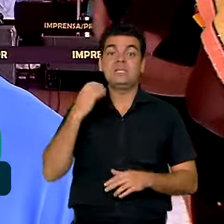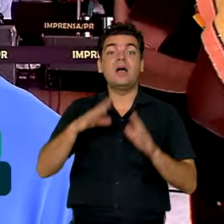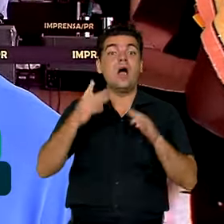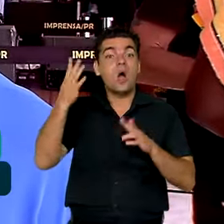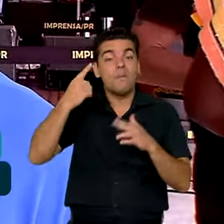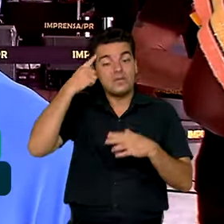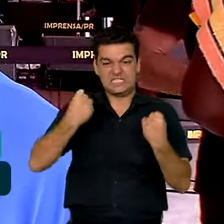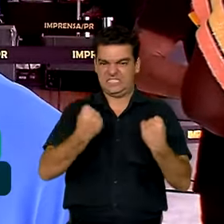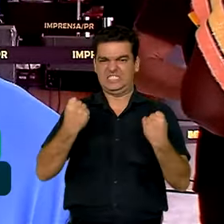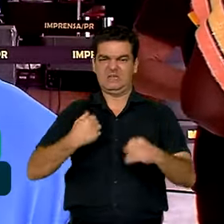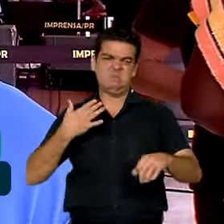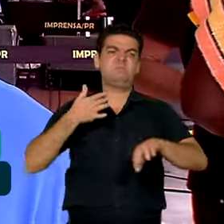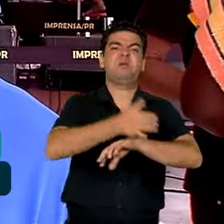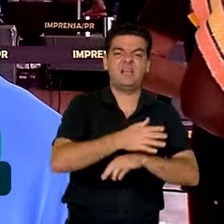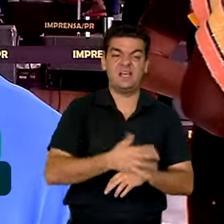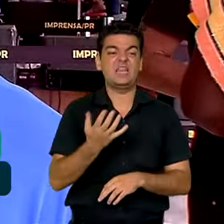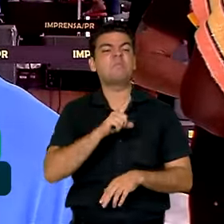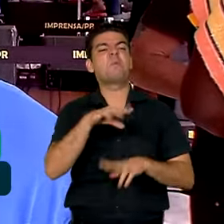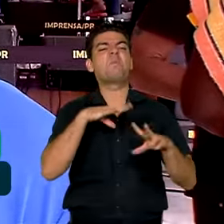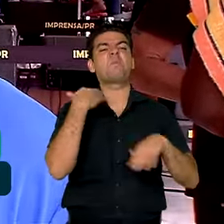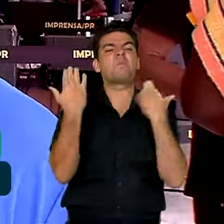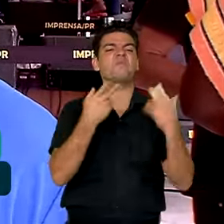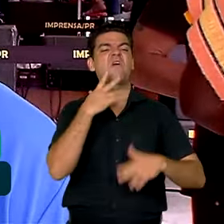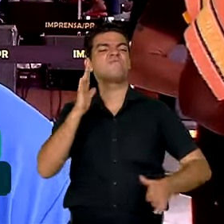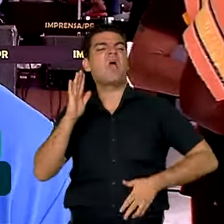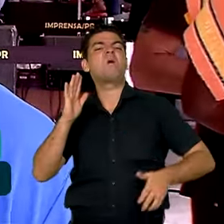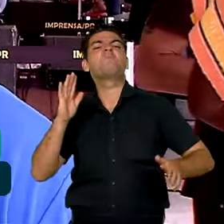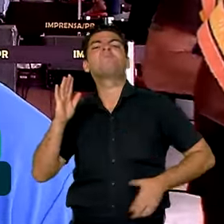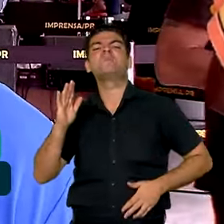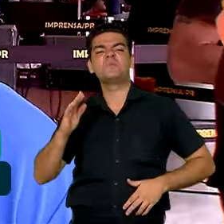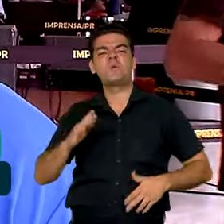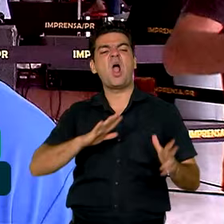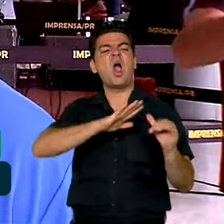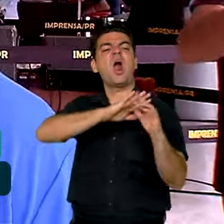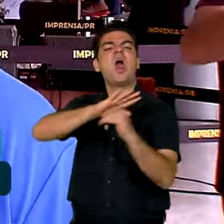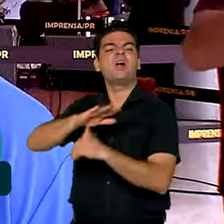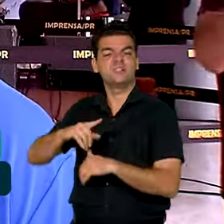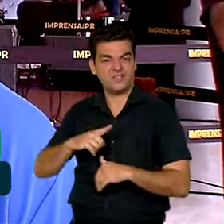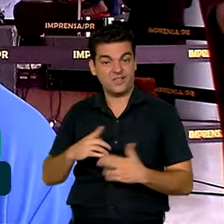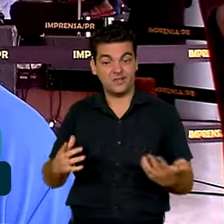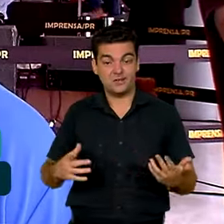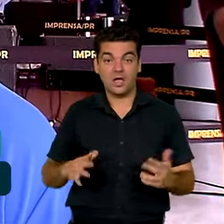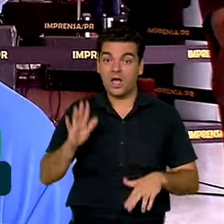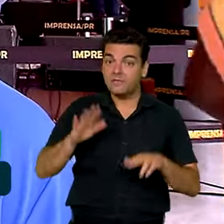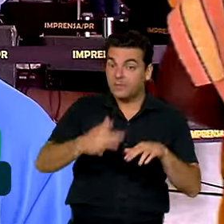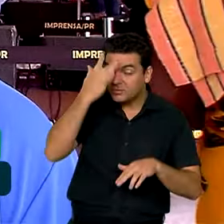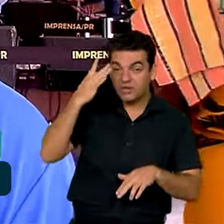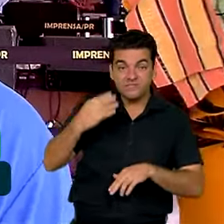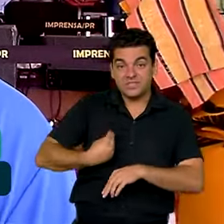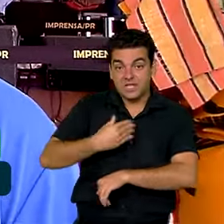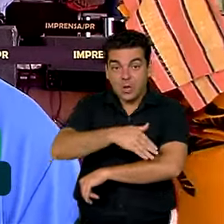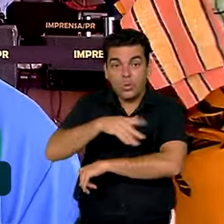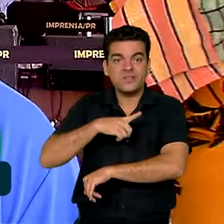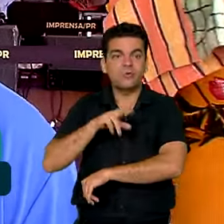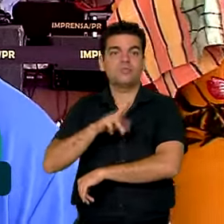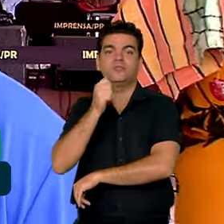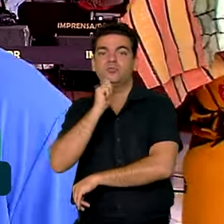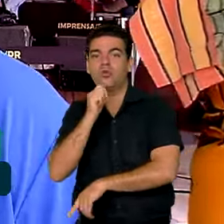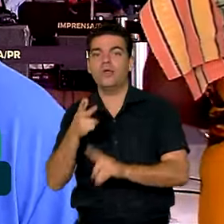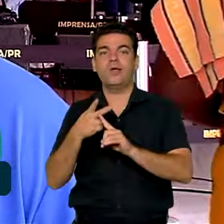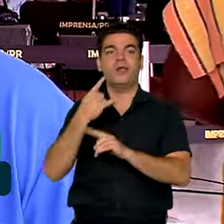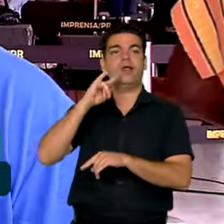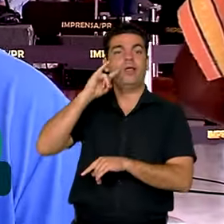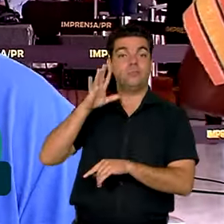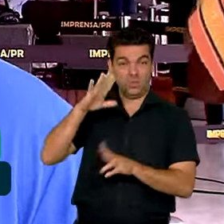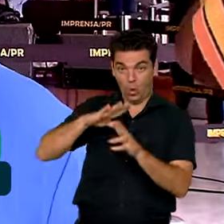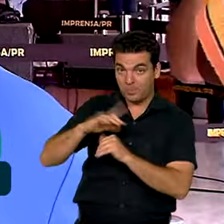por cima, puxa. Que nem todo mundo que está na rua é malanda, é bandido, rouba, entendeu? Ele está na rua porque, às vezes, está na droga, está na cachaça,